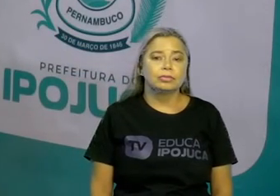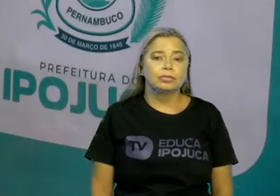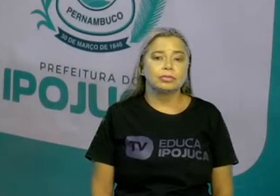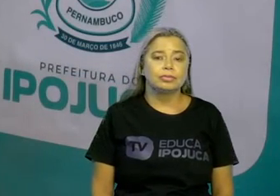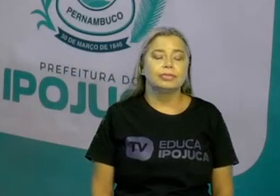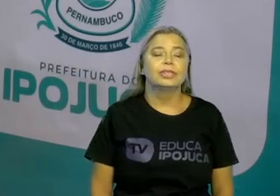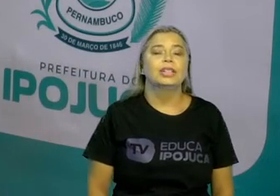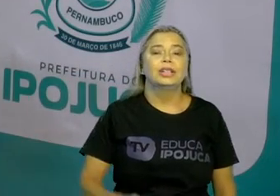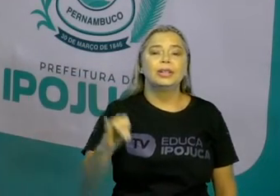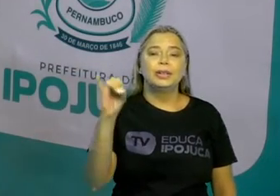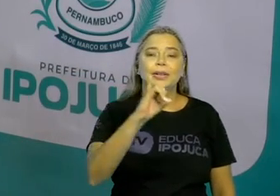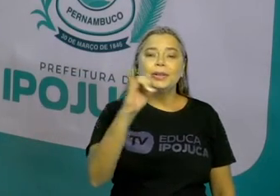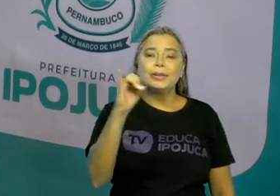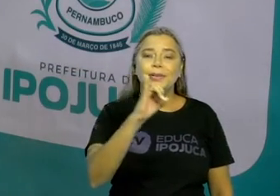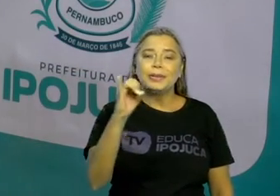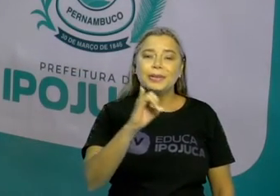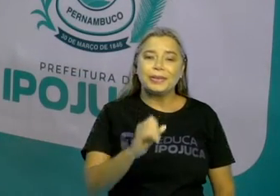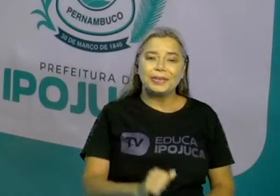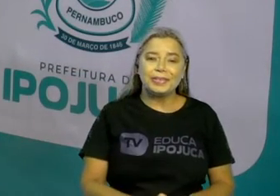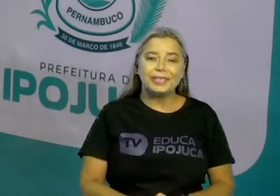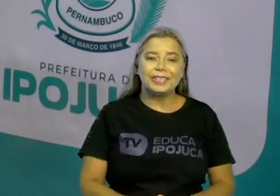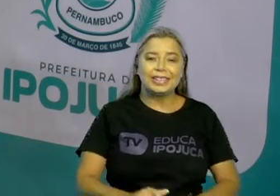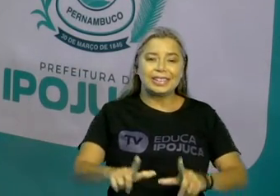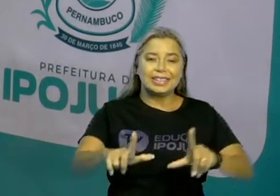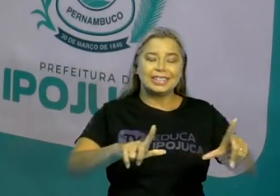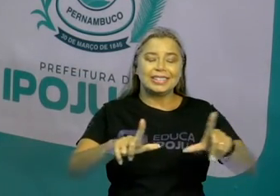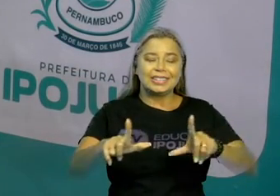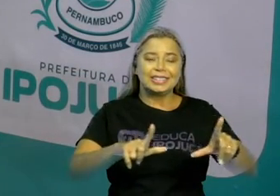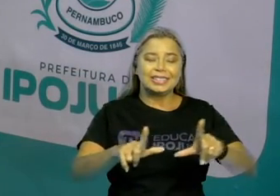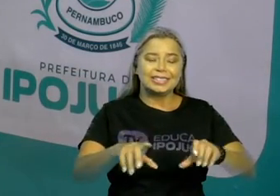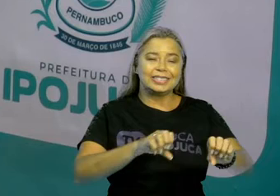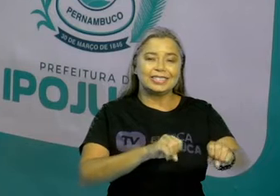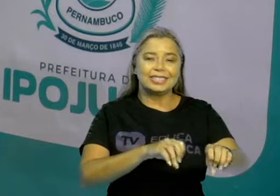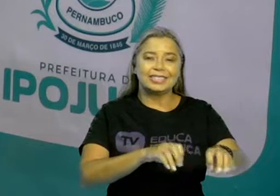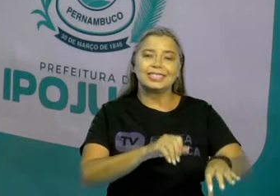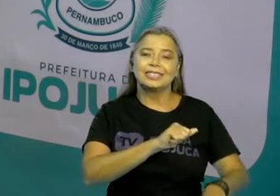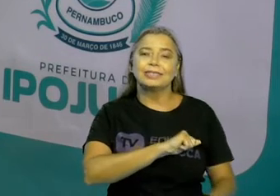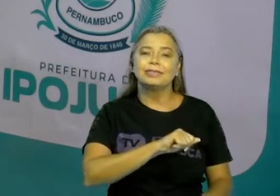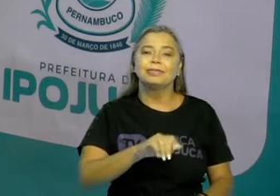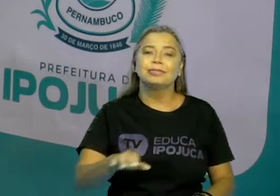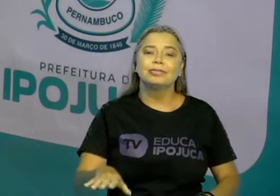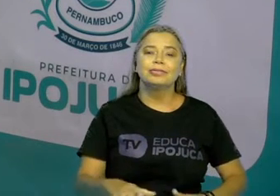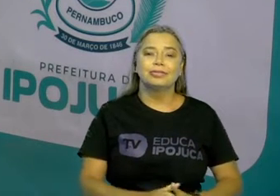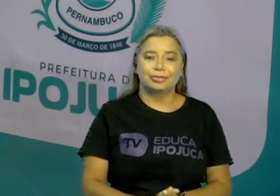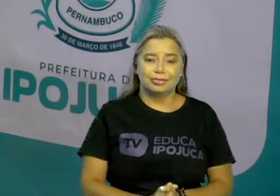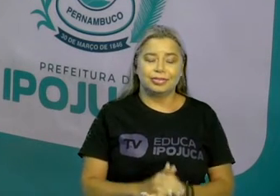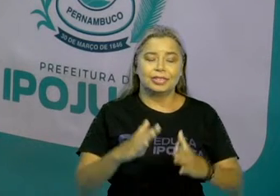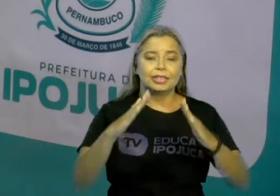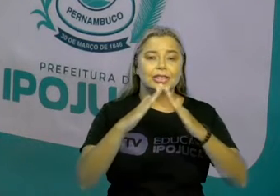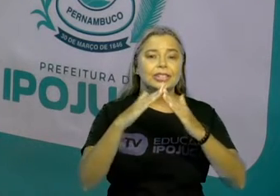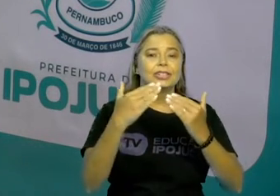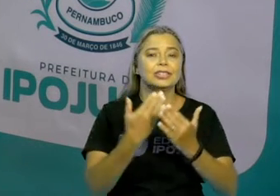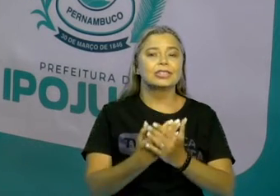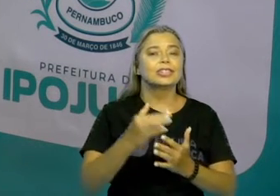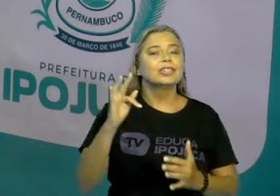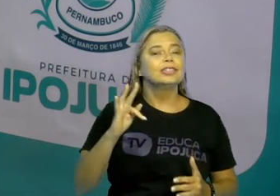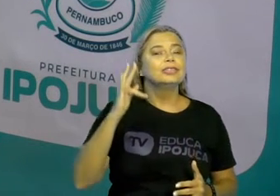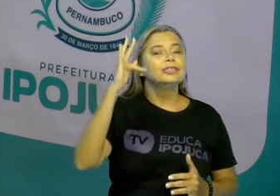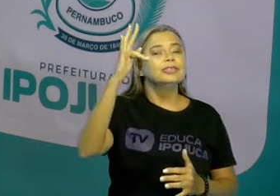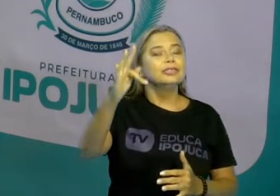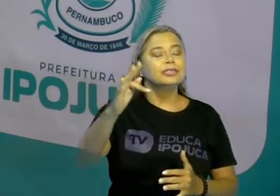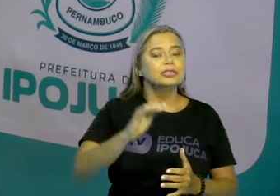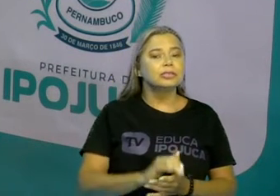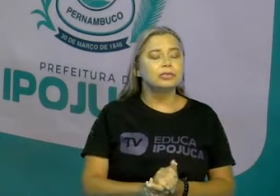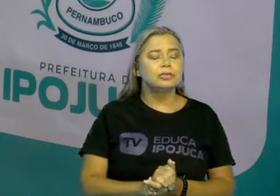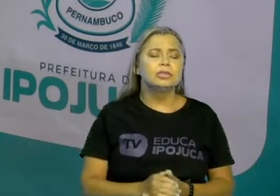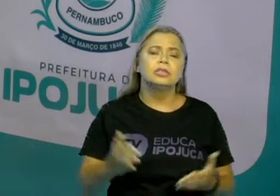aula. Olá! Está no ar a TV Educa e Pujuca, a escola do futuro. Esse é mais um momento